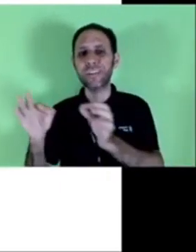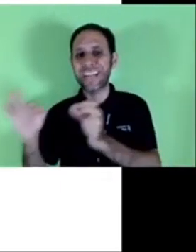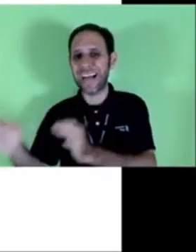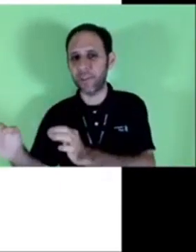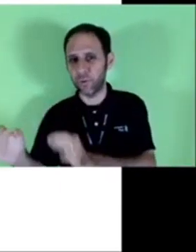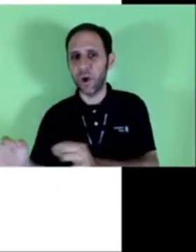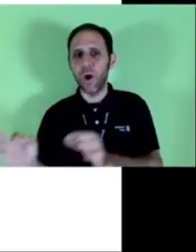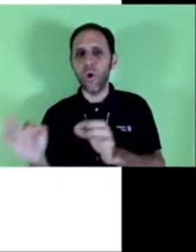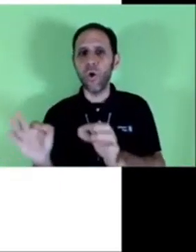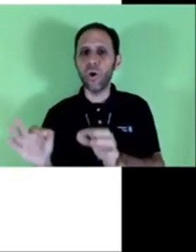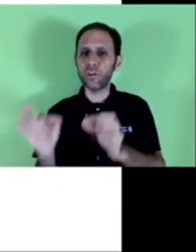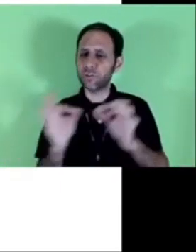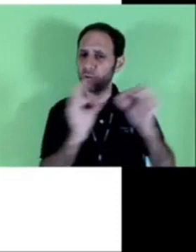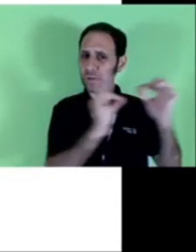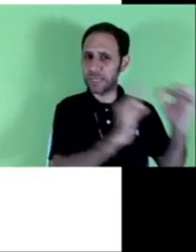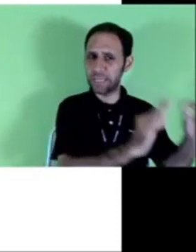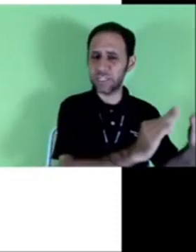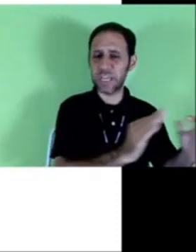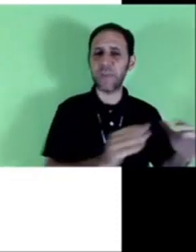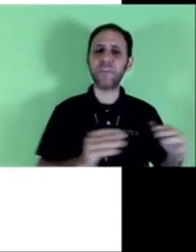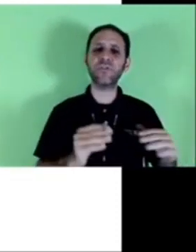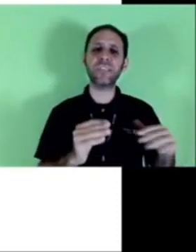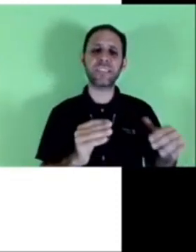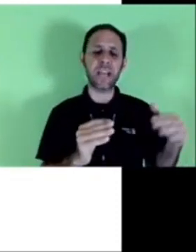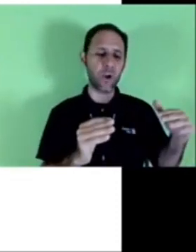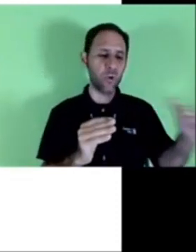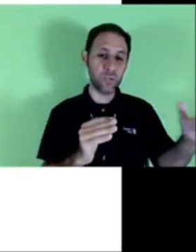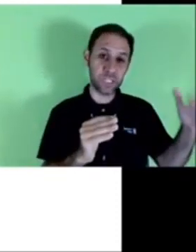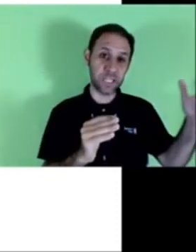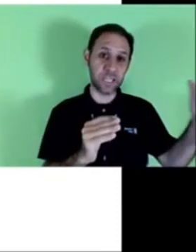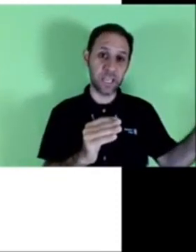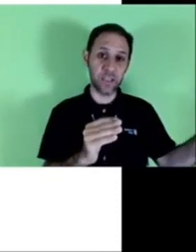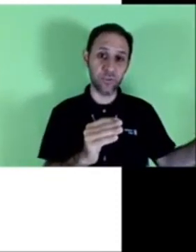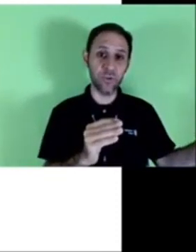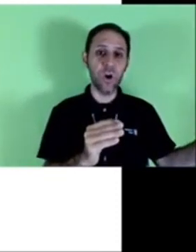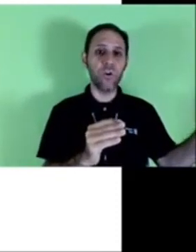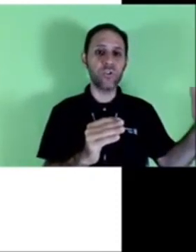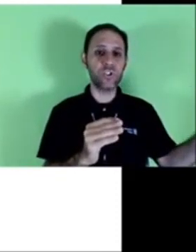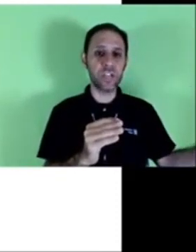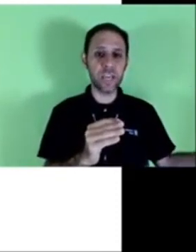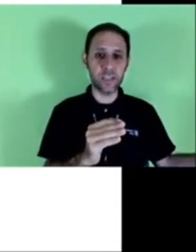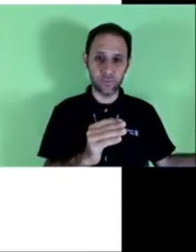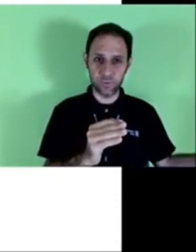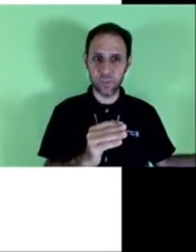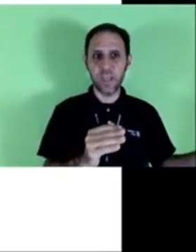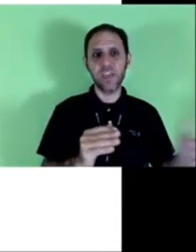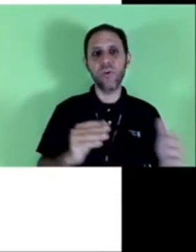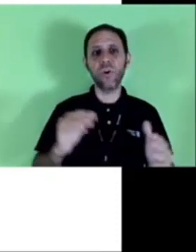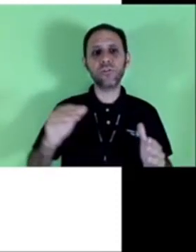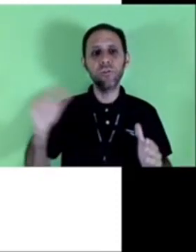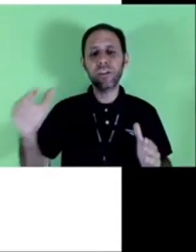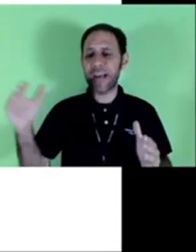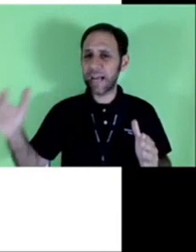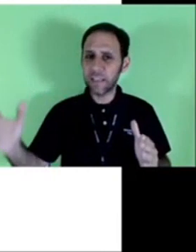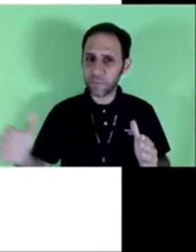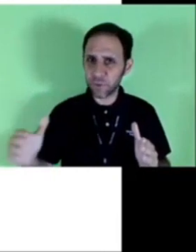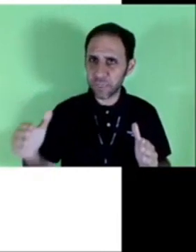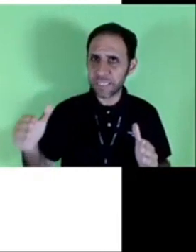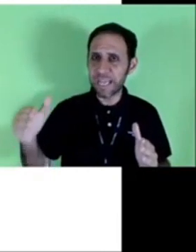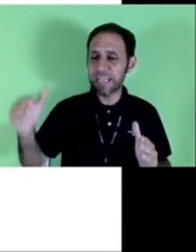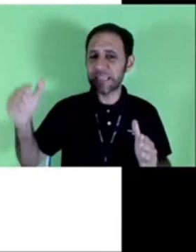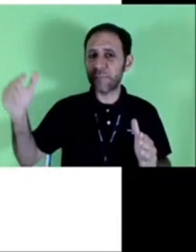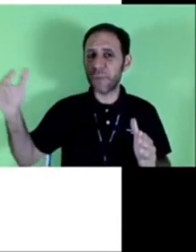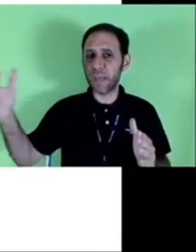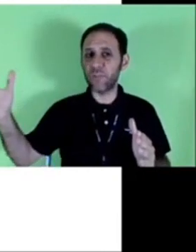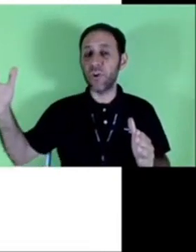ortorgado. O ortorgante é a pessoa que está concedendo os direitos e o ortorgado é a